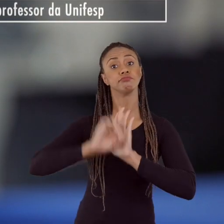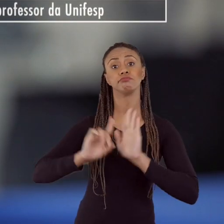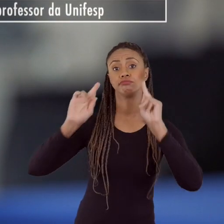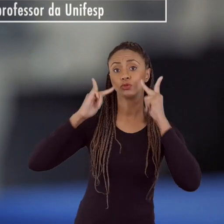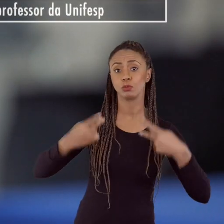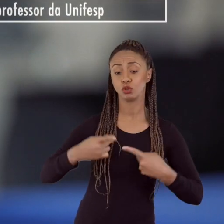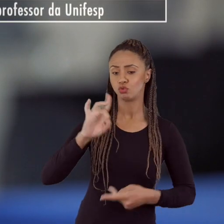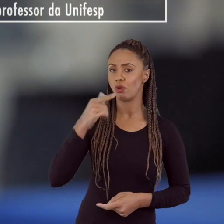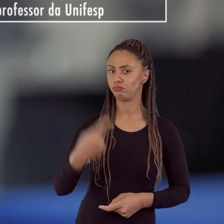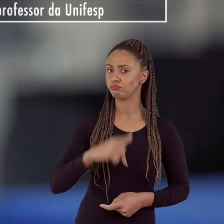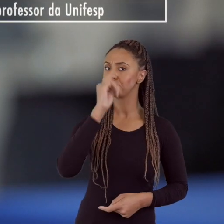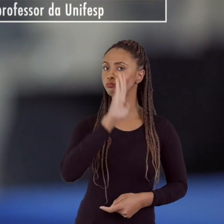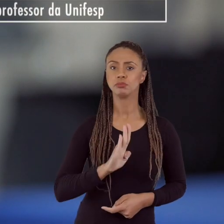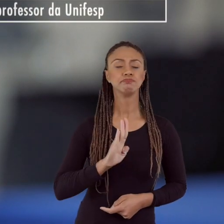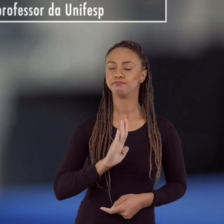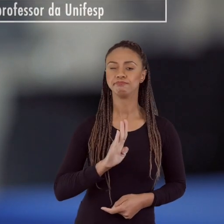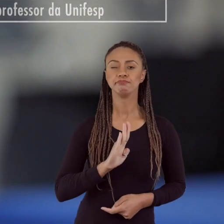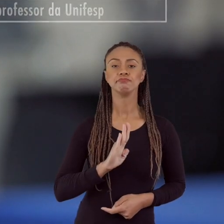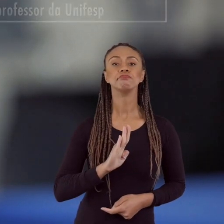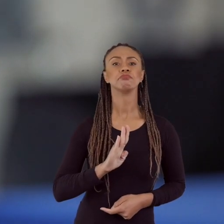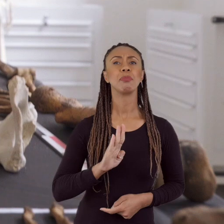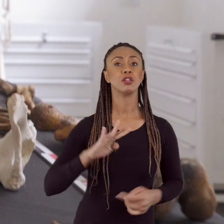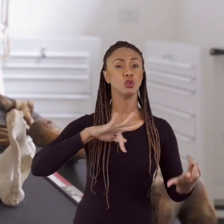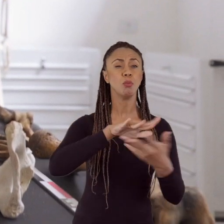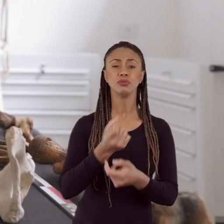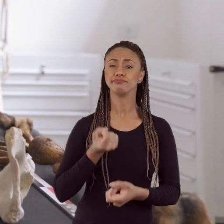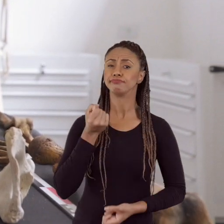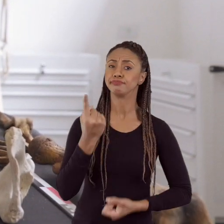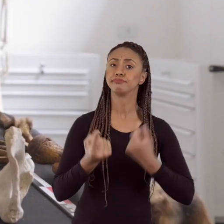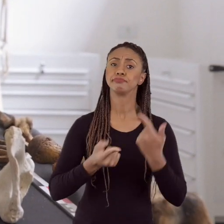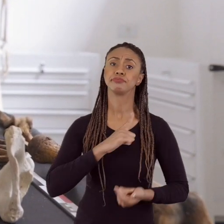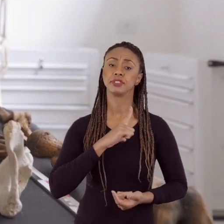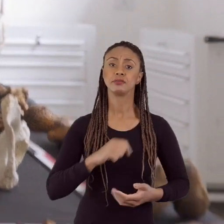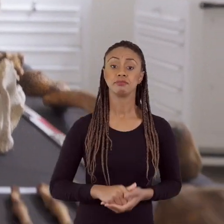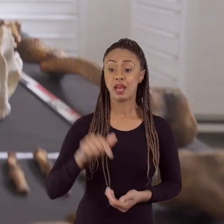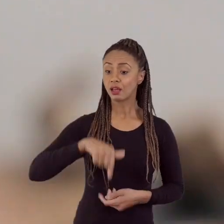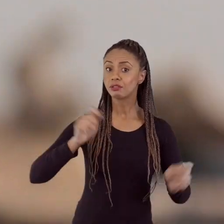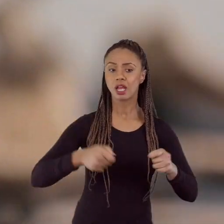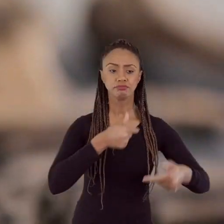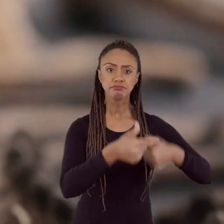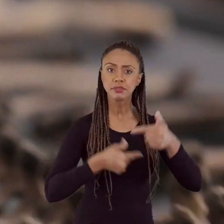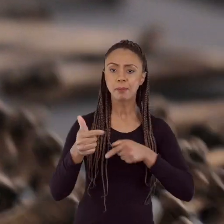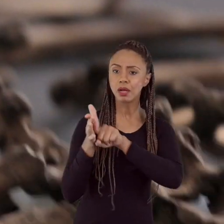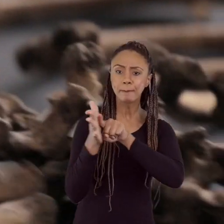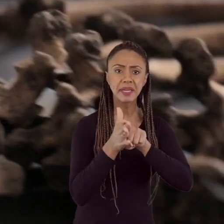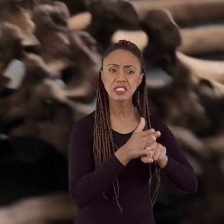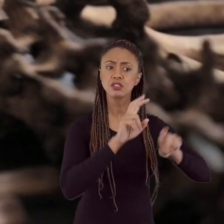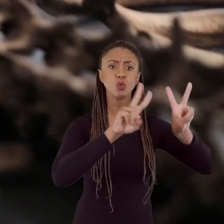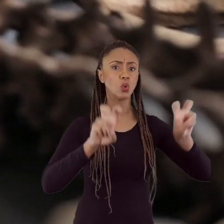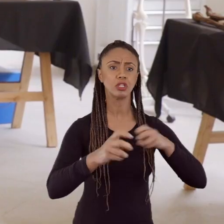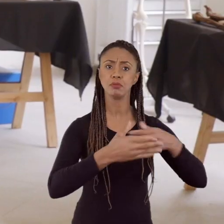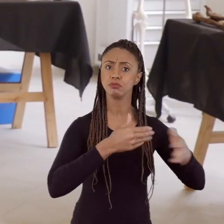humanos, é uma experiência única não só no Brasil, mas muito rara no mundo. Aqui a gente pode realizar trabalhos,